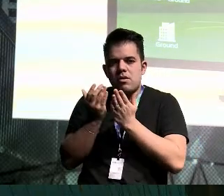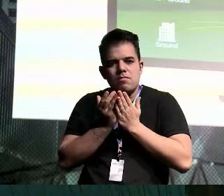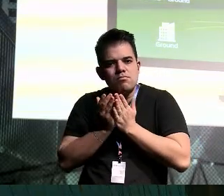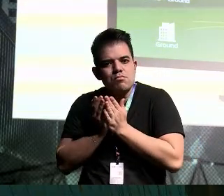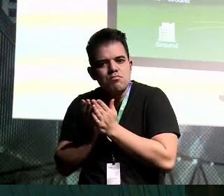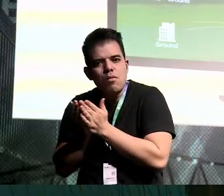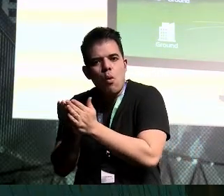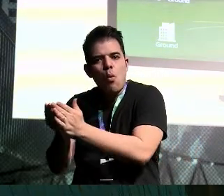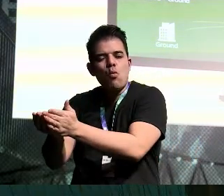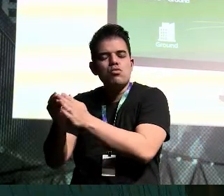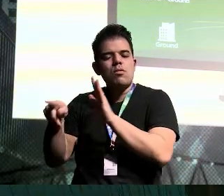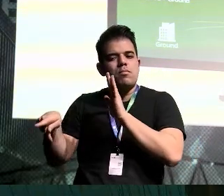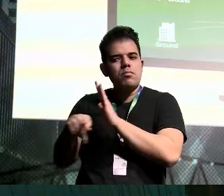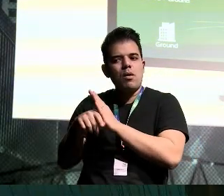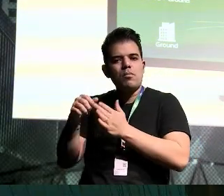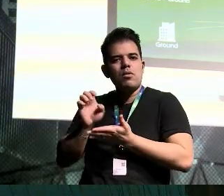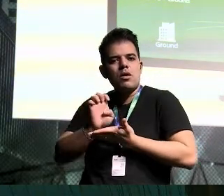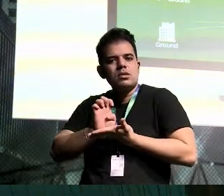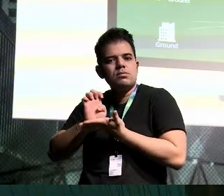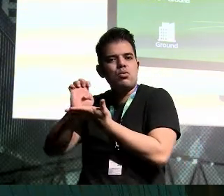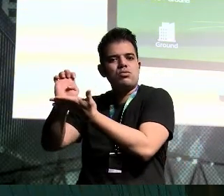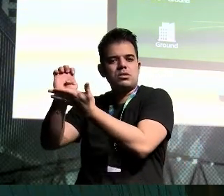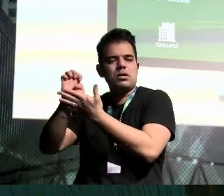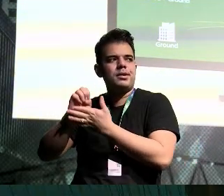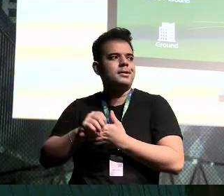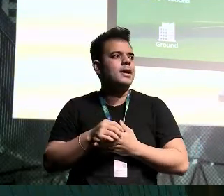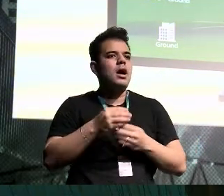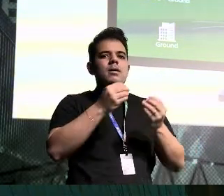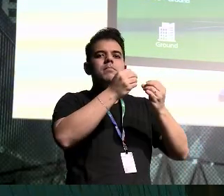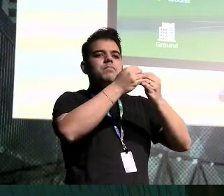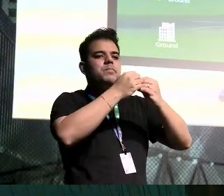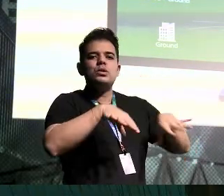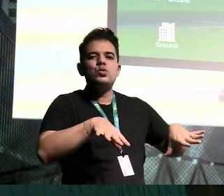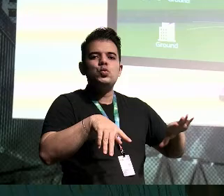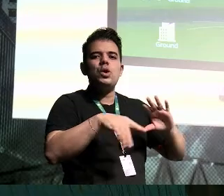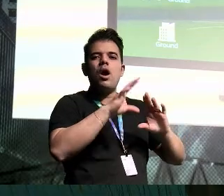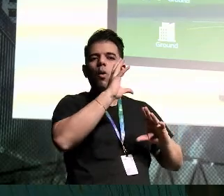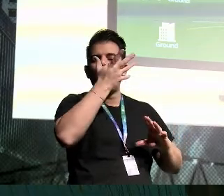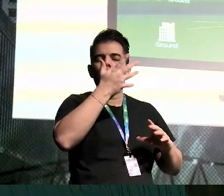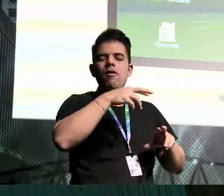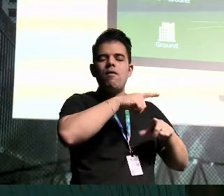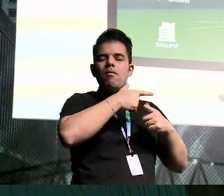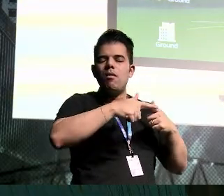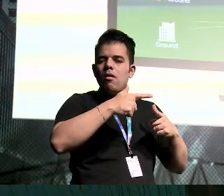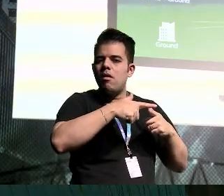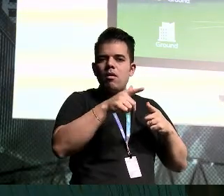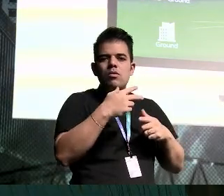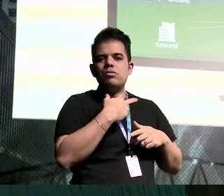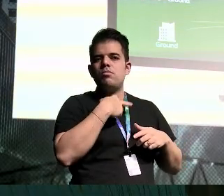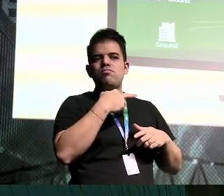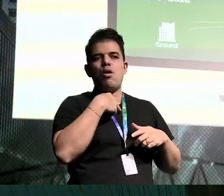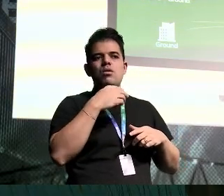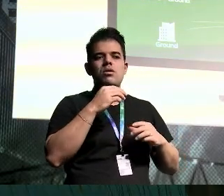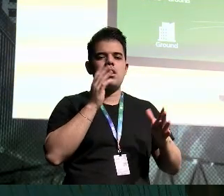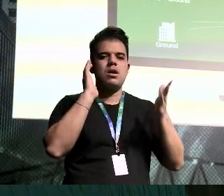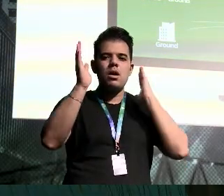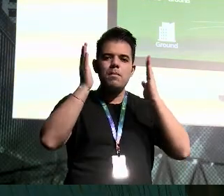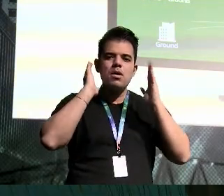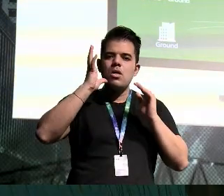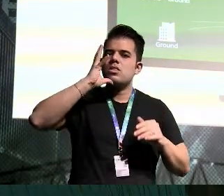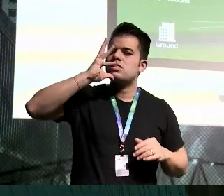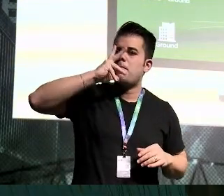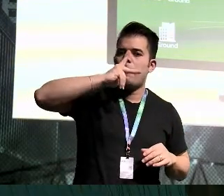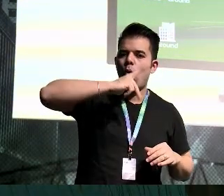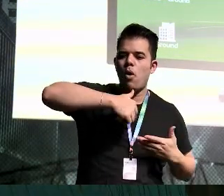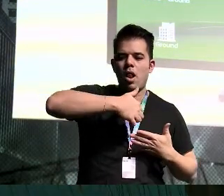correr o risco de estragar uma safra, de estragar uma coleta em um caminhão que está em trânsito e está demorando demais para chegar no destino para ser